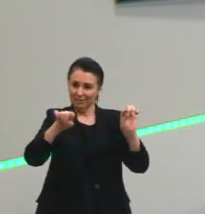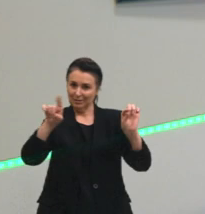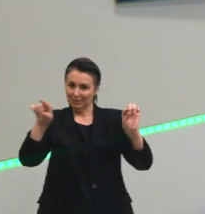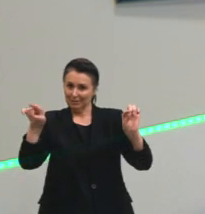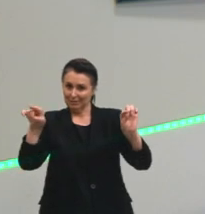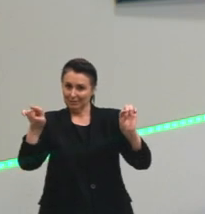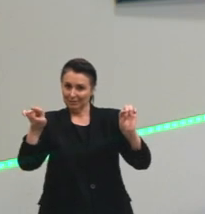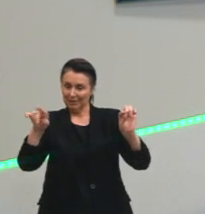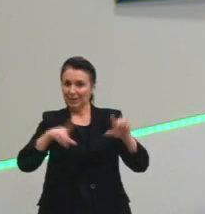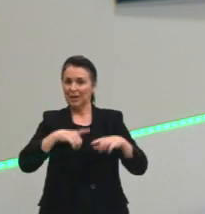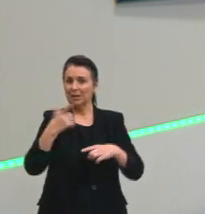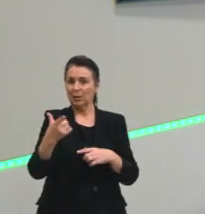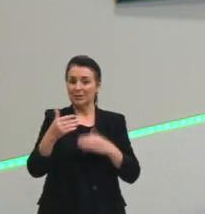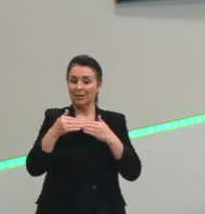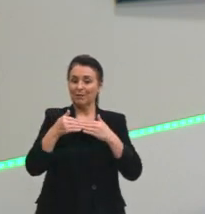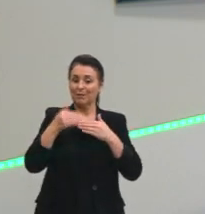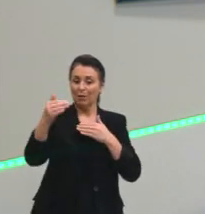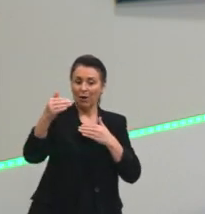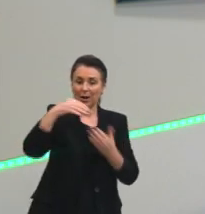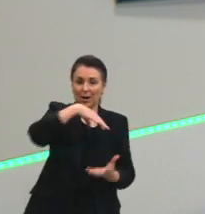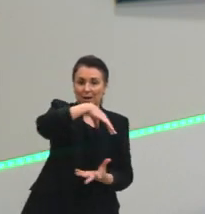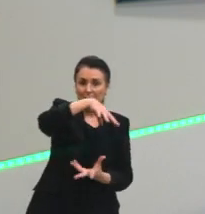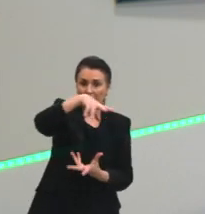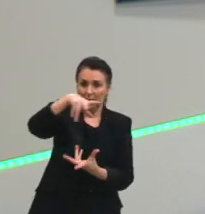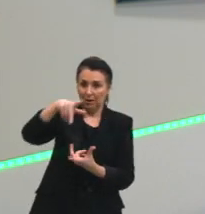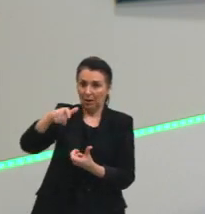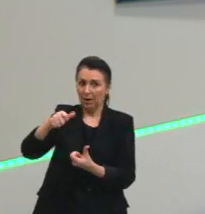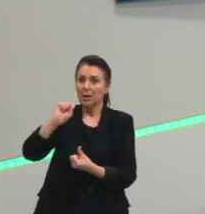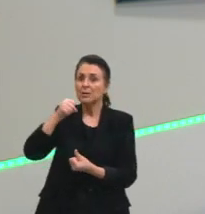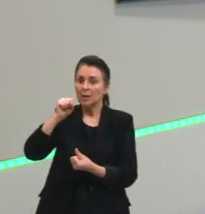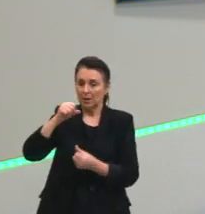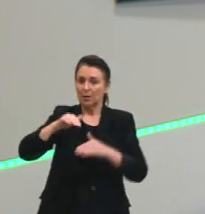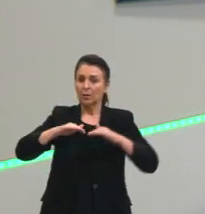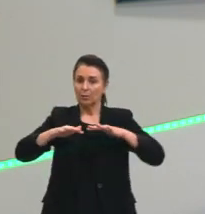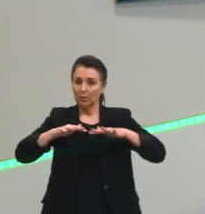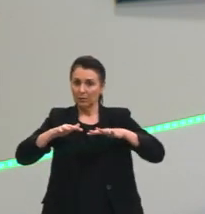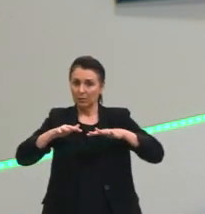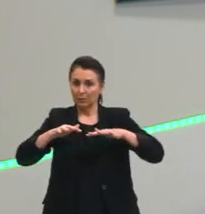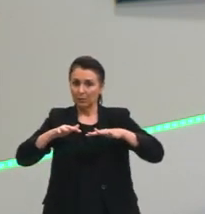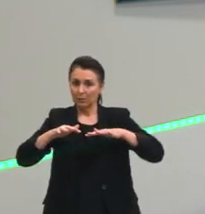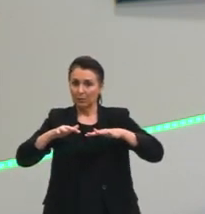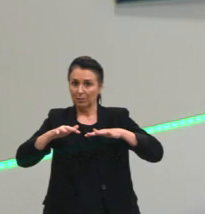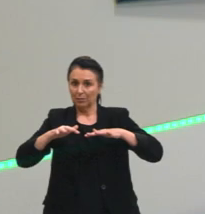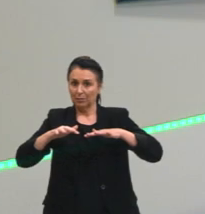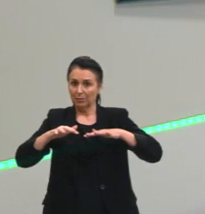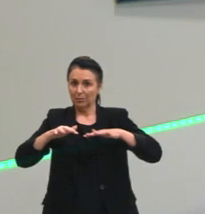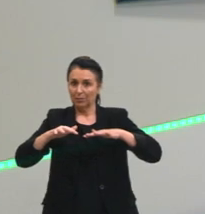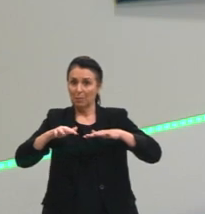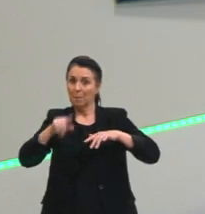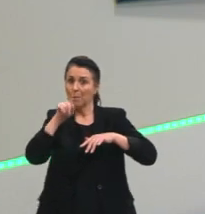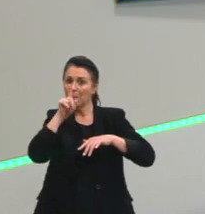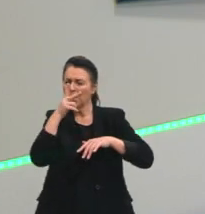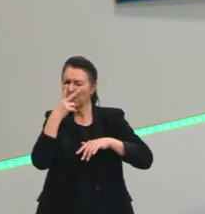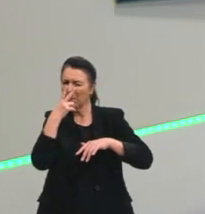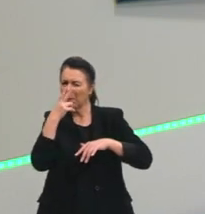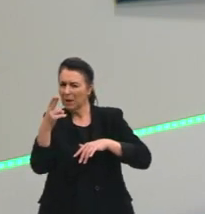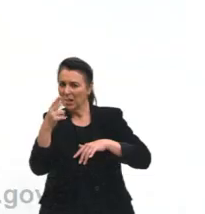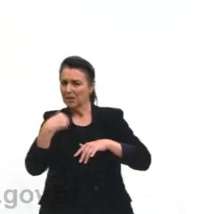considera fora da Terra, eu posso, assim, estar em movimento, mesmo estando estaticamente parada, né?